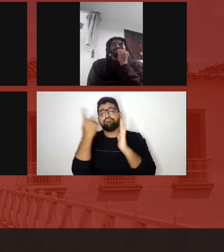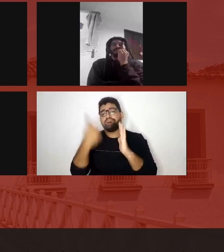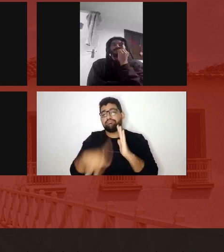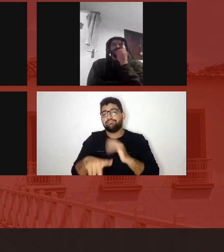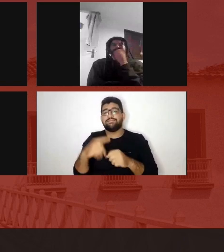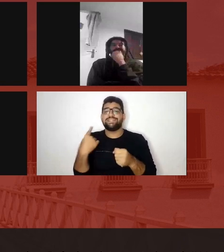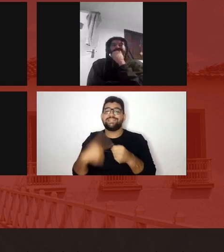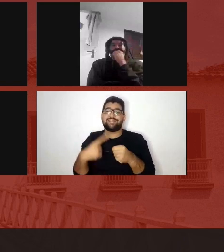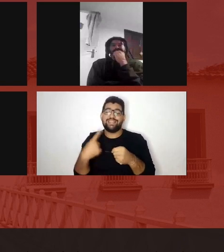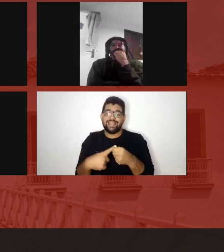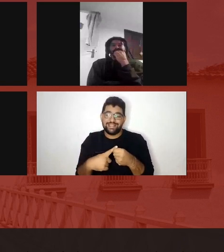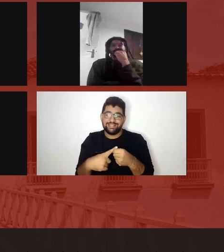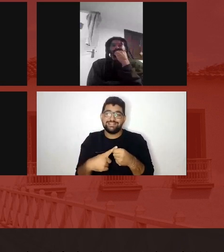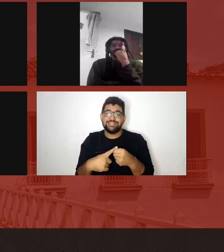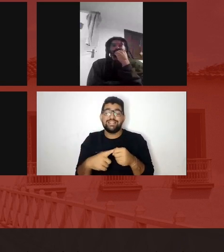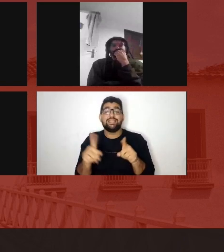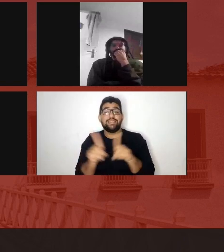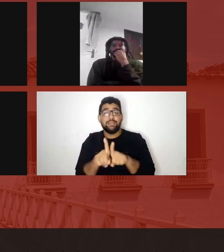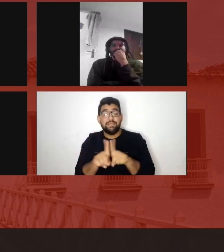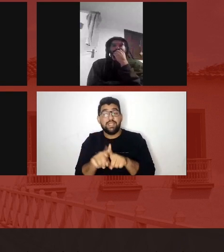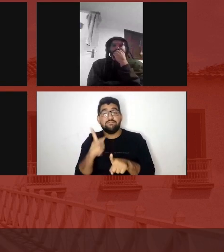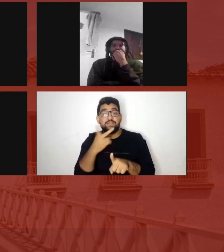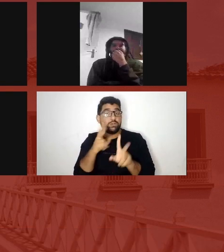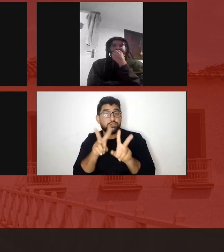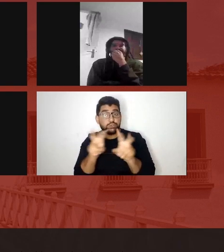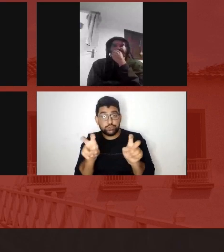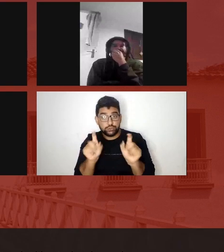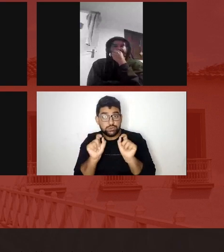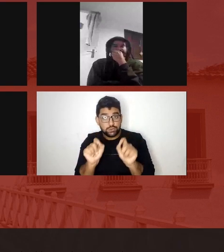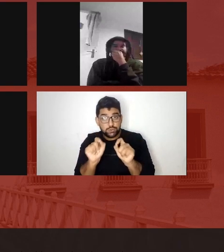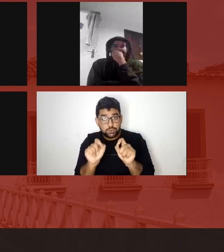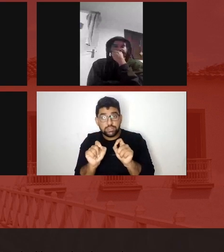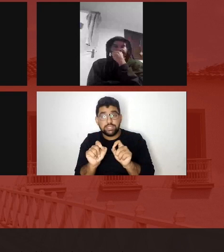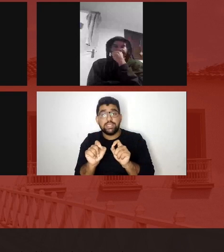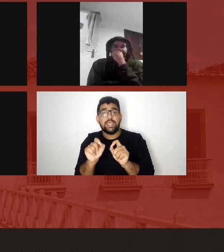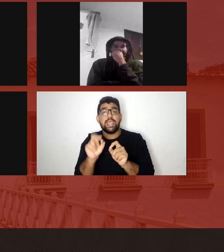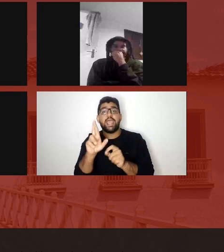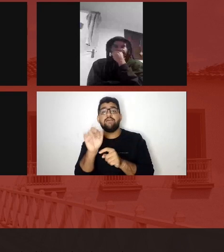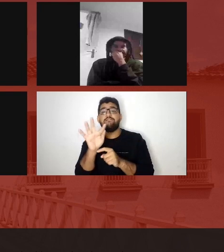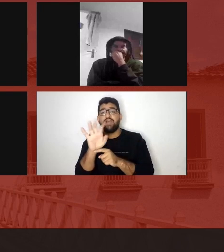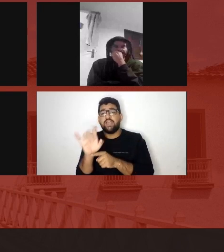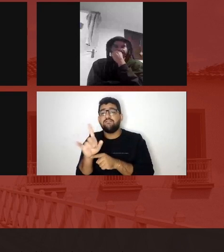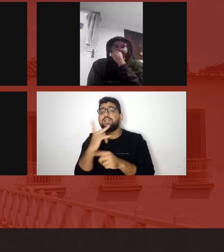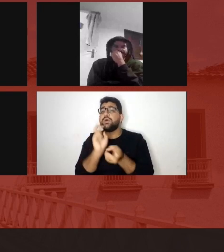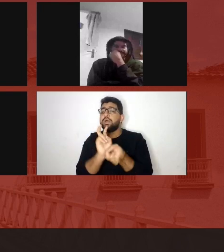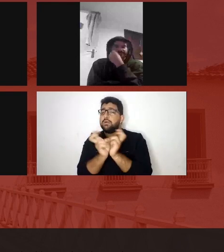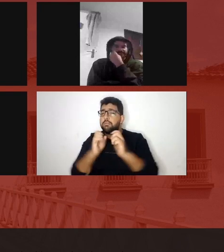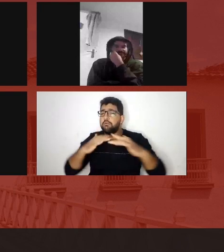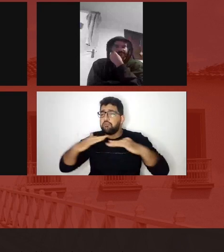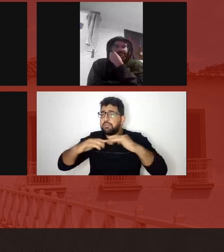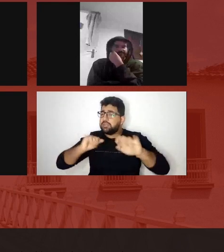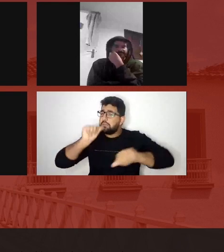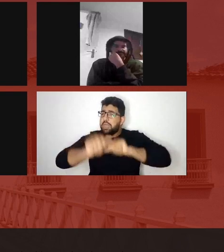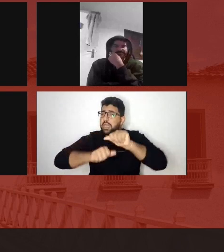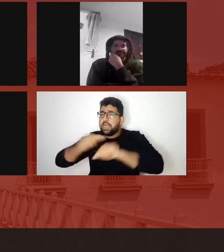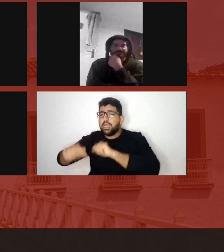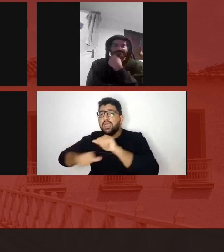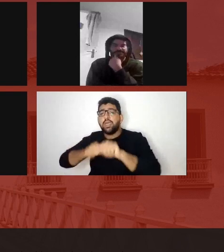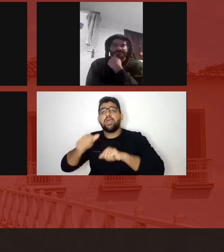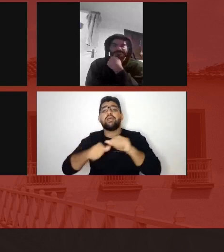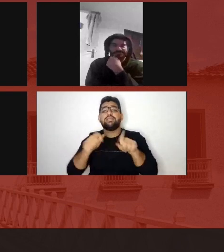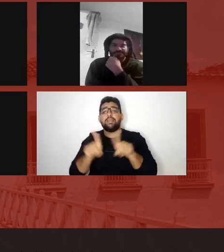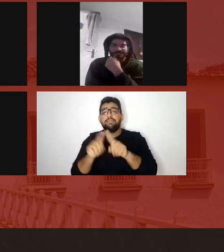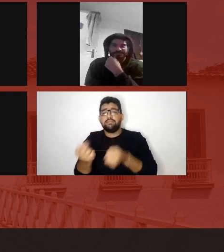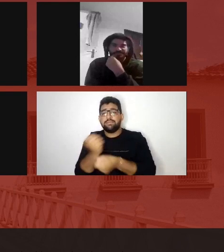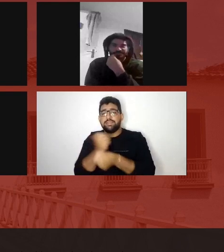E o Fernando Chandó nos fala aqui também, Rafael, a capoeira é um movimento transformador, cultural e libertador do ser